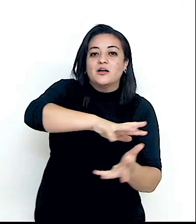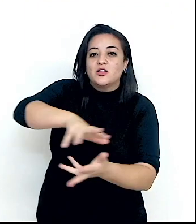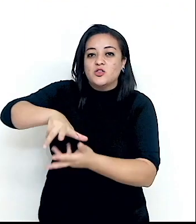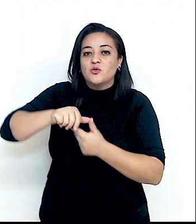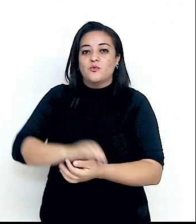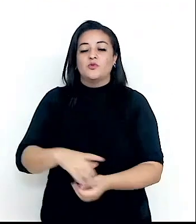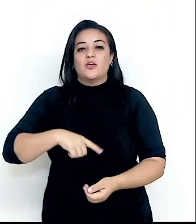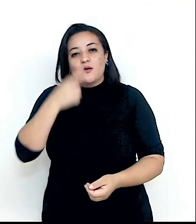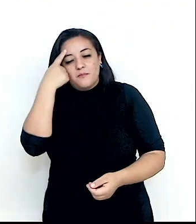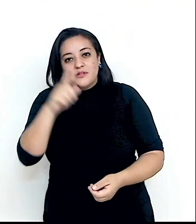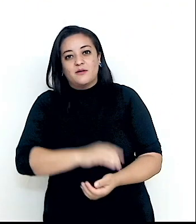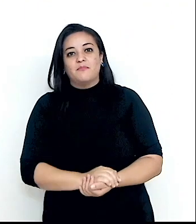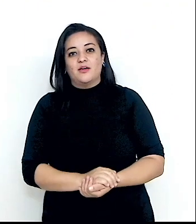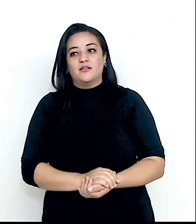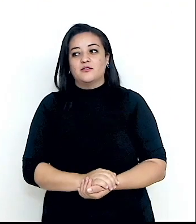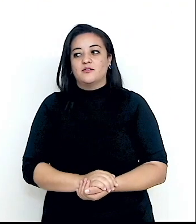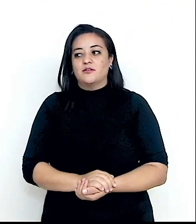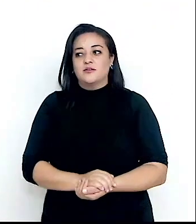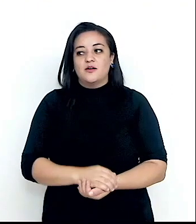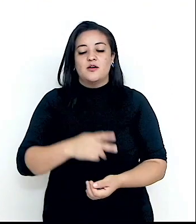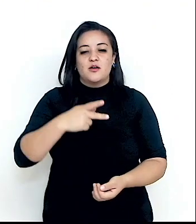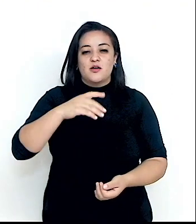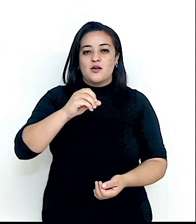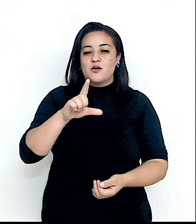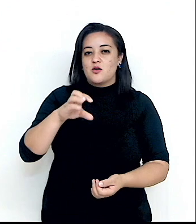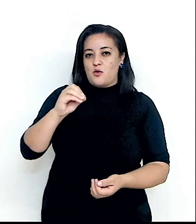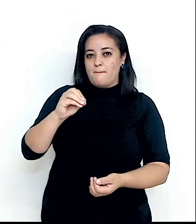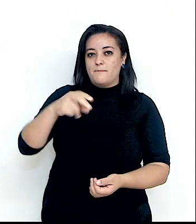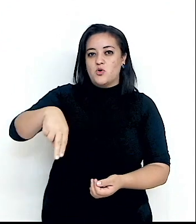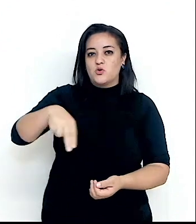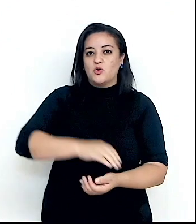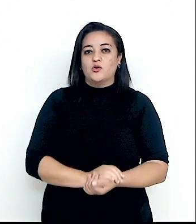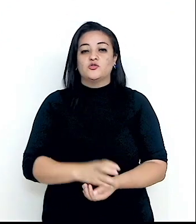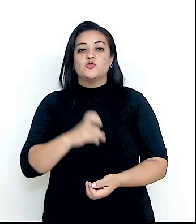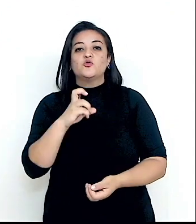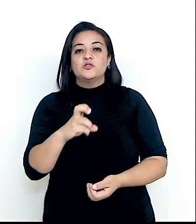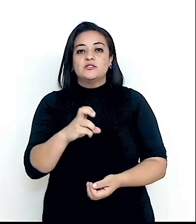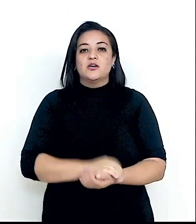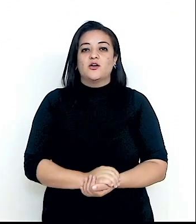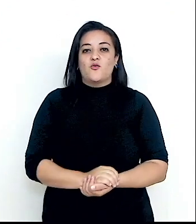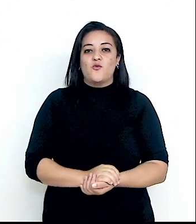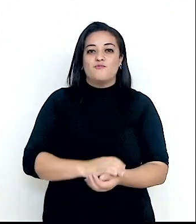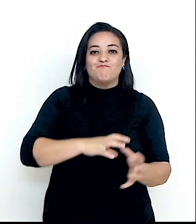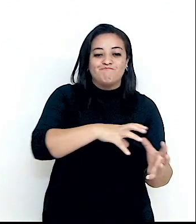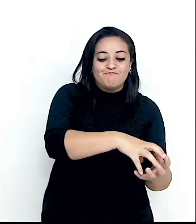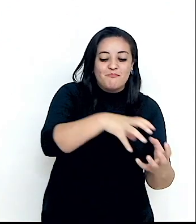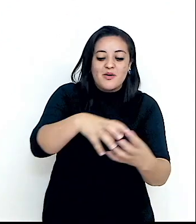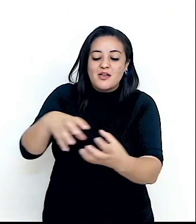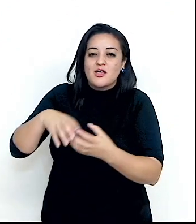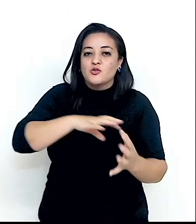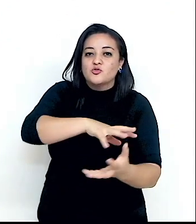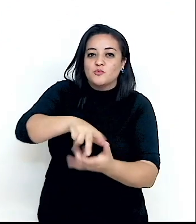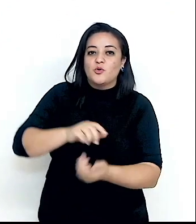desde a perspectiva do Polo Norte. Isso nos permite ver os cinco continentes. Contrariamente a outros